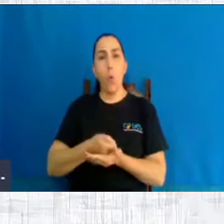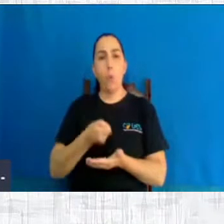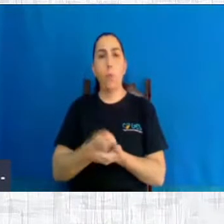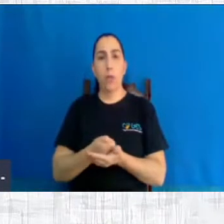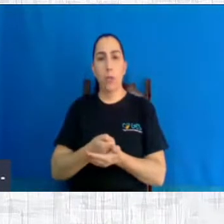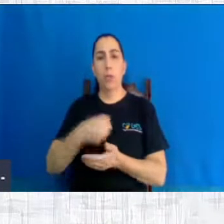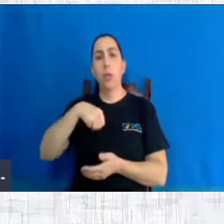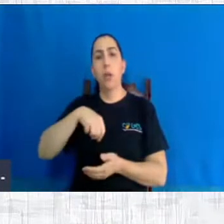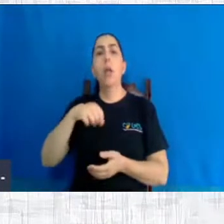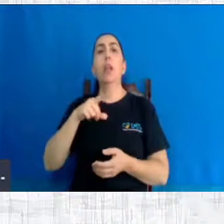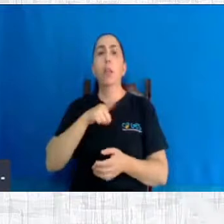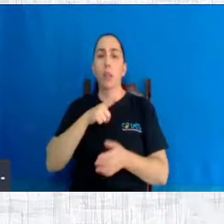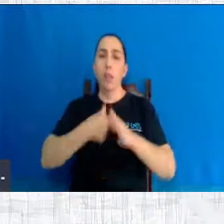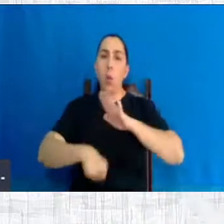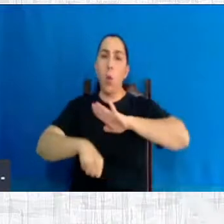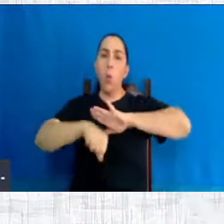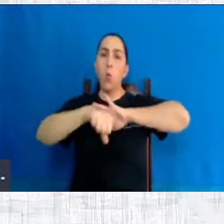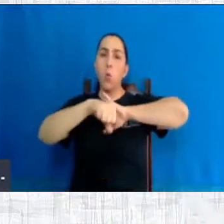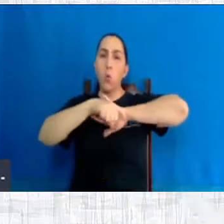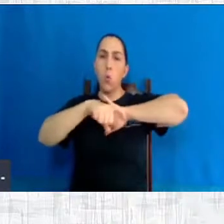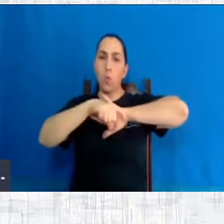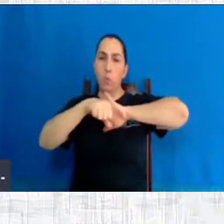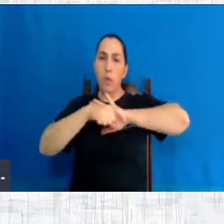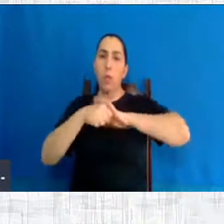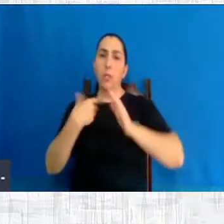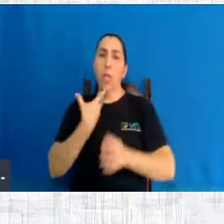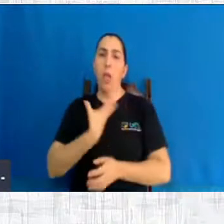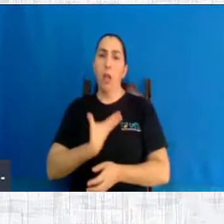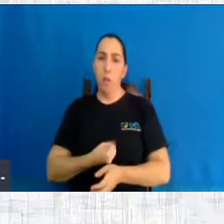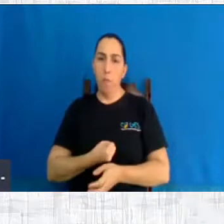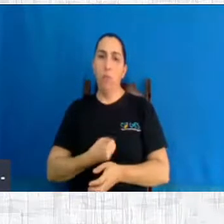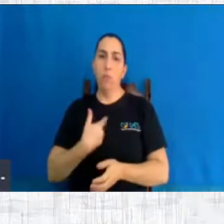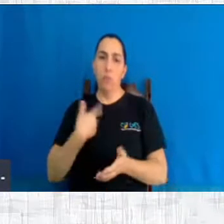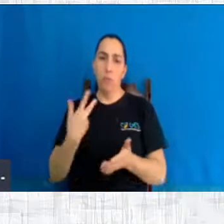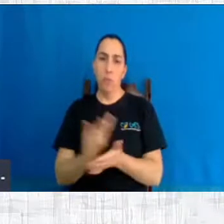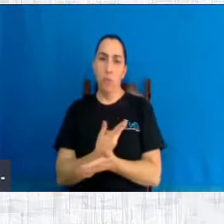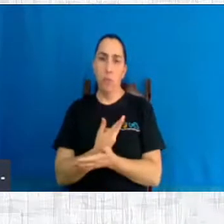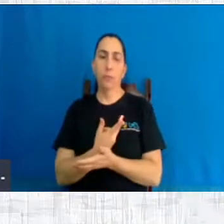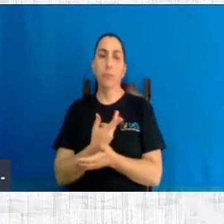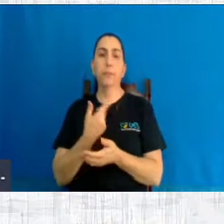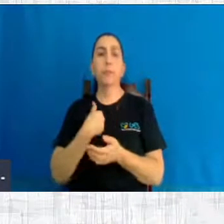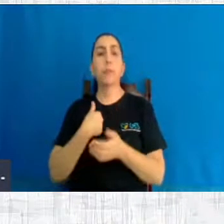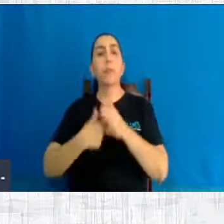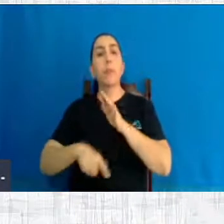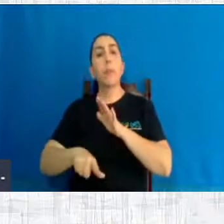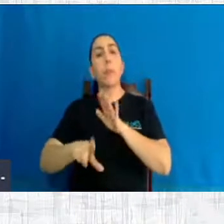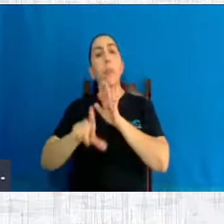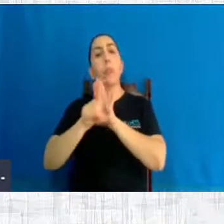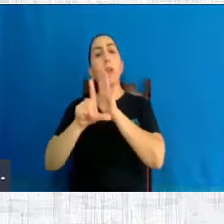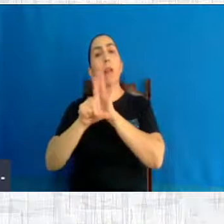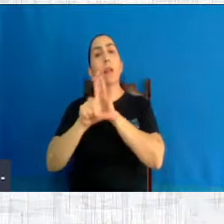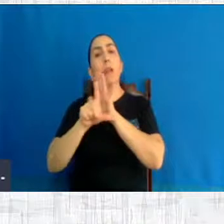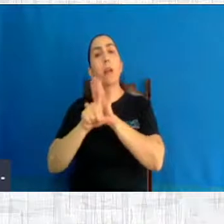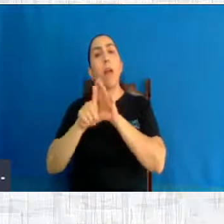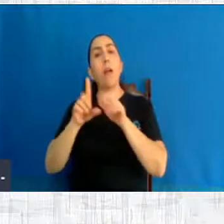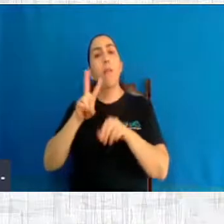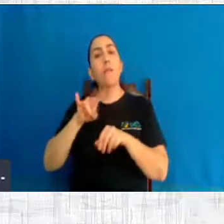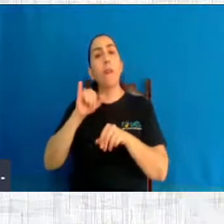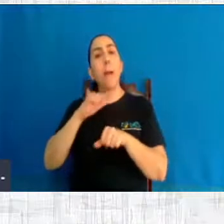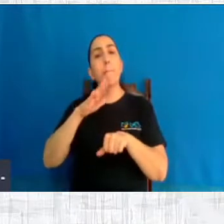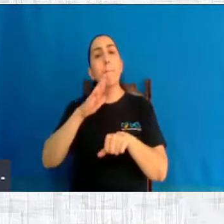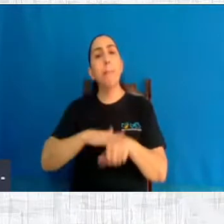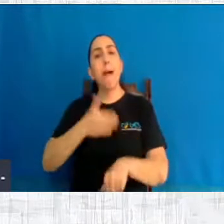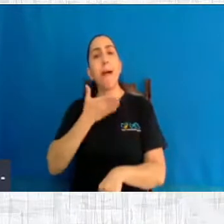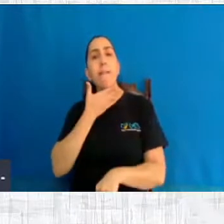um crime, não é? É um cúmplice se ela fizer o aborto também. E se a gente legalizar, será mais fácil os homens oprimirem as